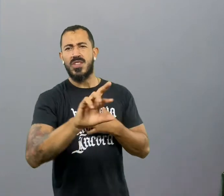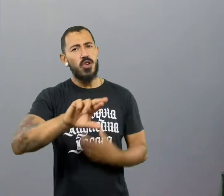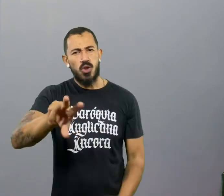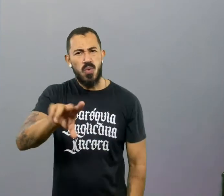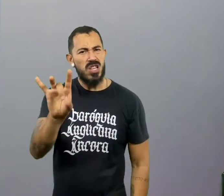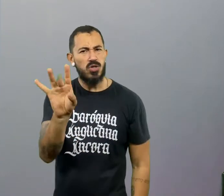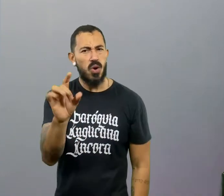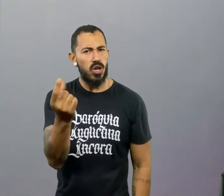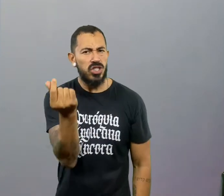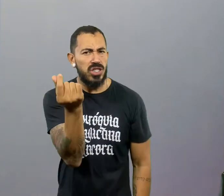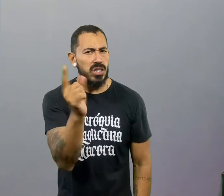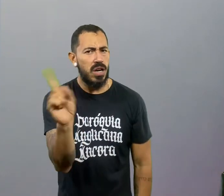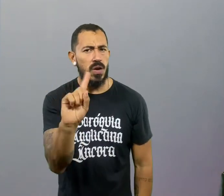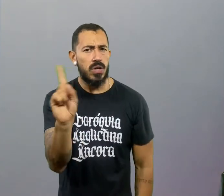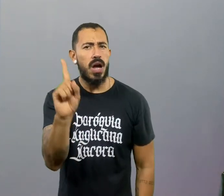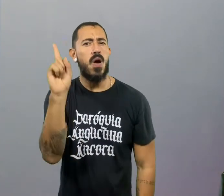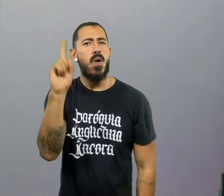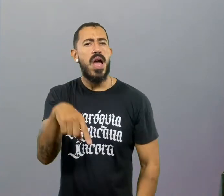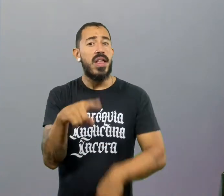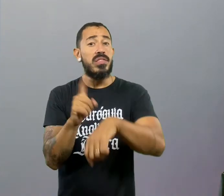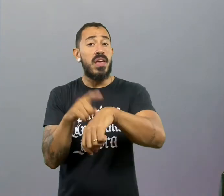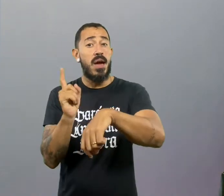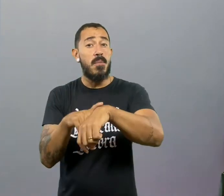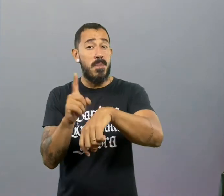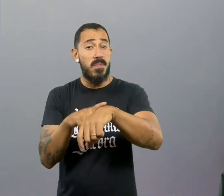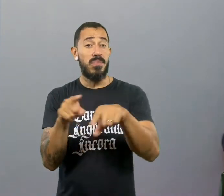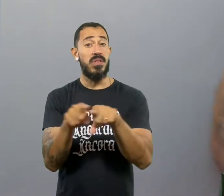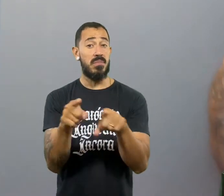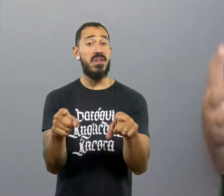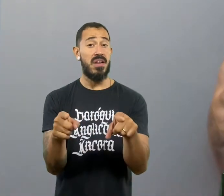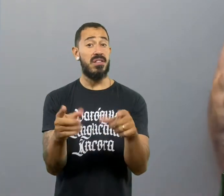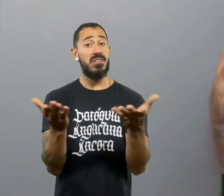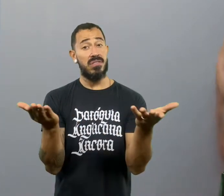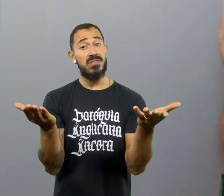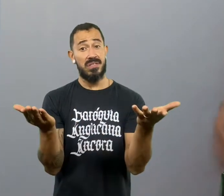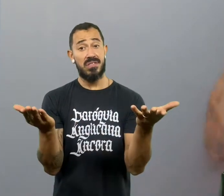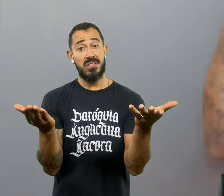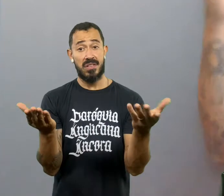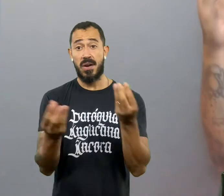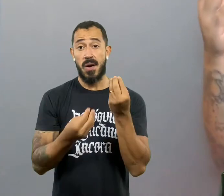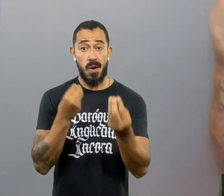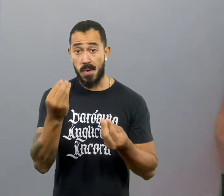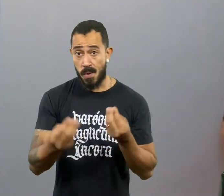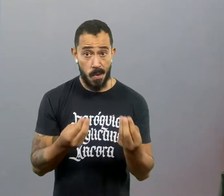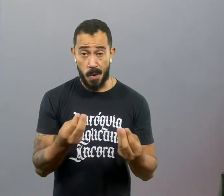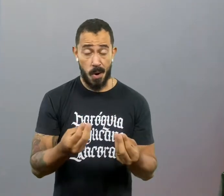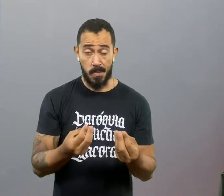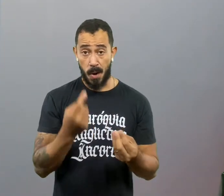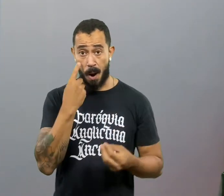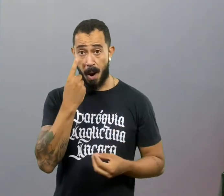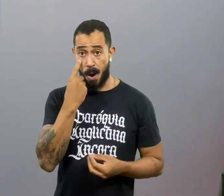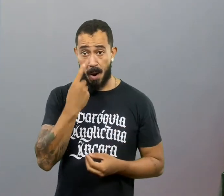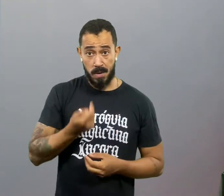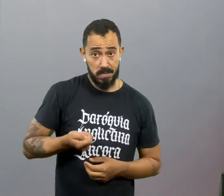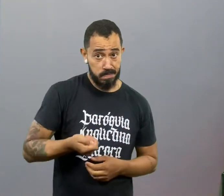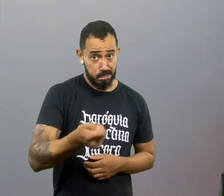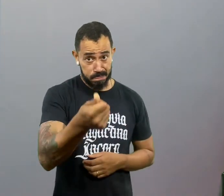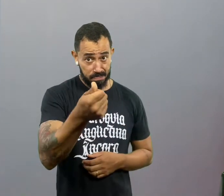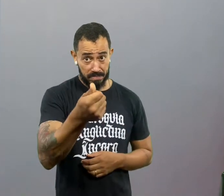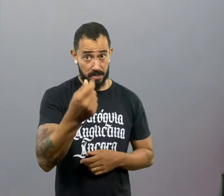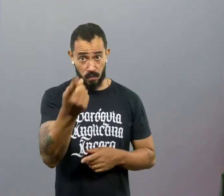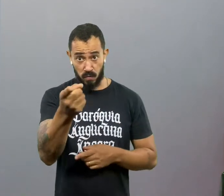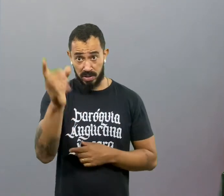E aqui não é só dinheiro, não. É doar o ouvido, o tempo. Por exemplo, você quer adquirir uma outra virtude. Aqui para um outro dia, mas uma pequena dica aqui para você já.